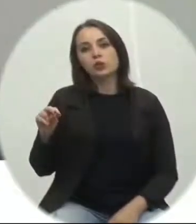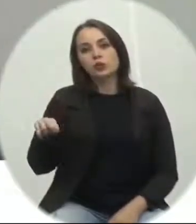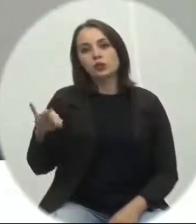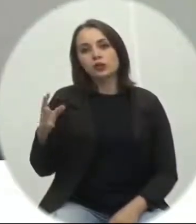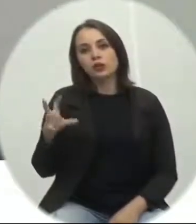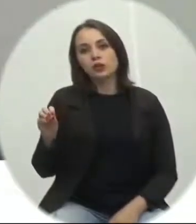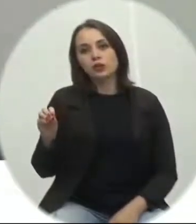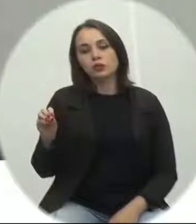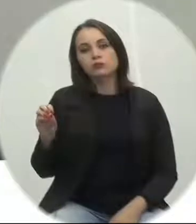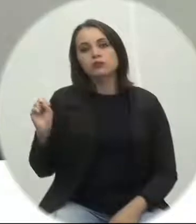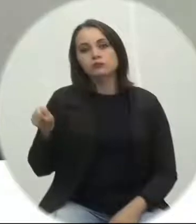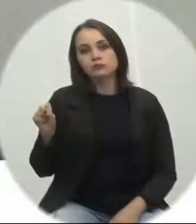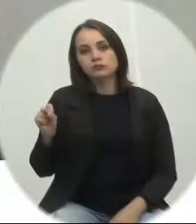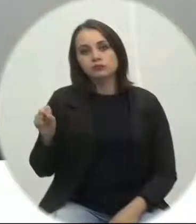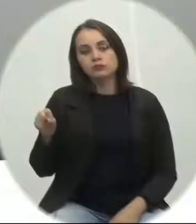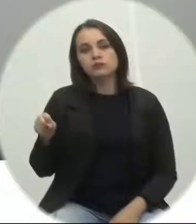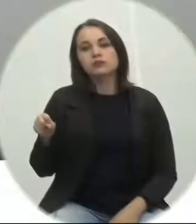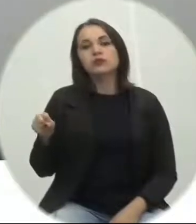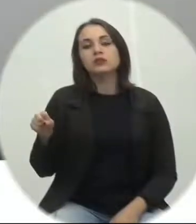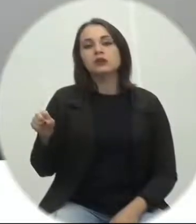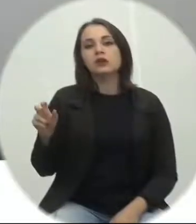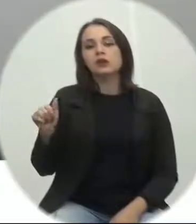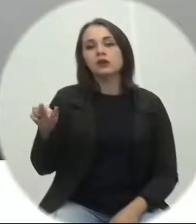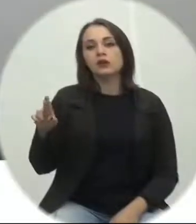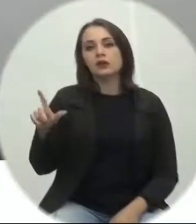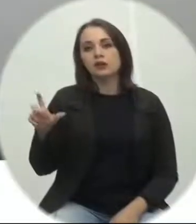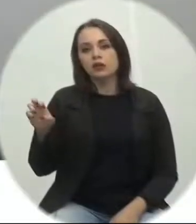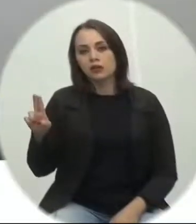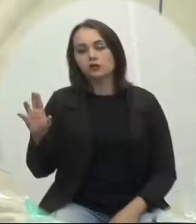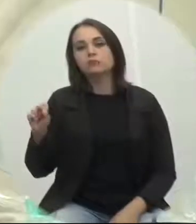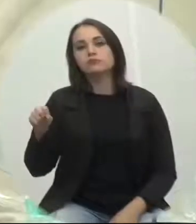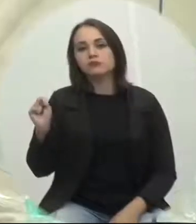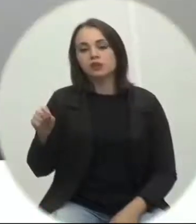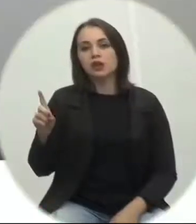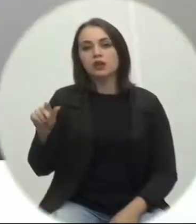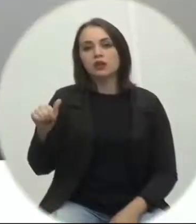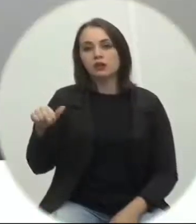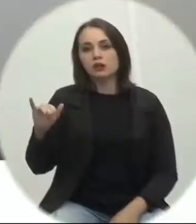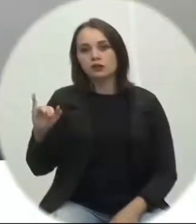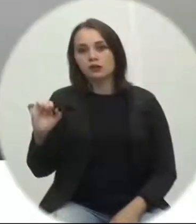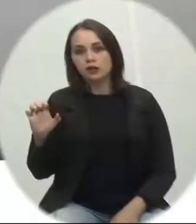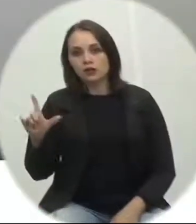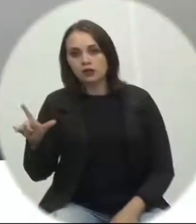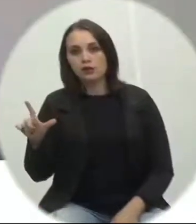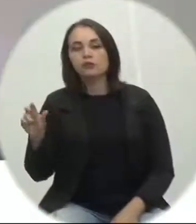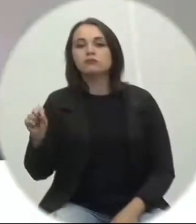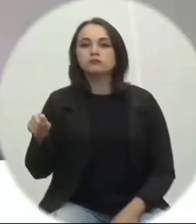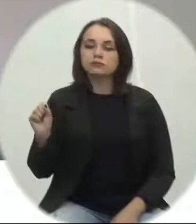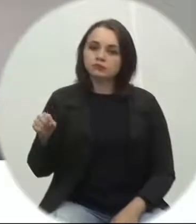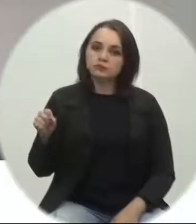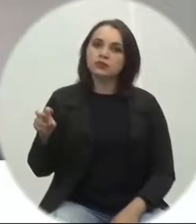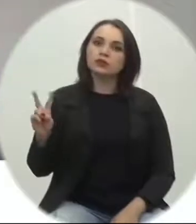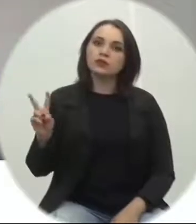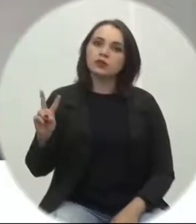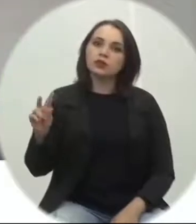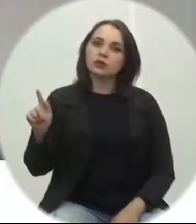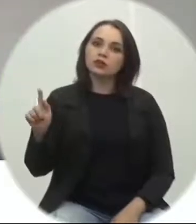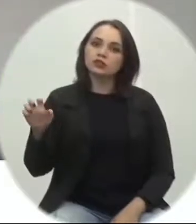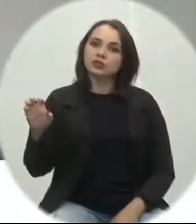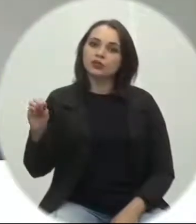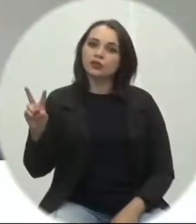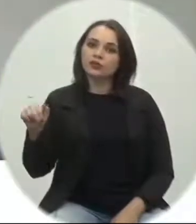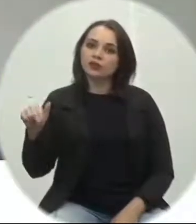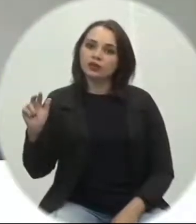Saúde favorável a favor vereador Arleu da Silveira a favor vereador Daniel Antunes a favor a favor vereadora Giovanna